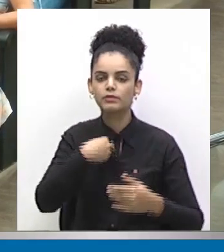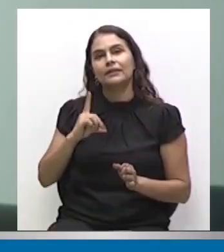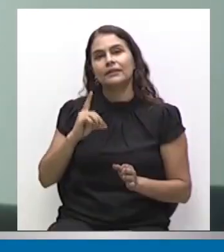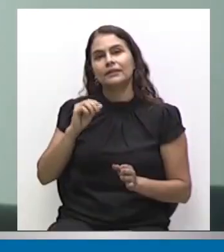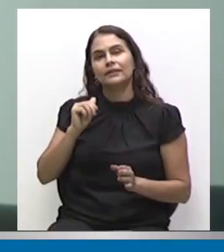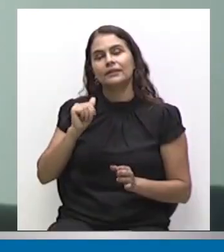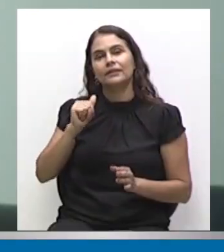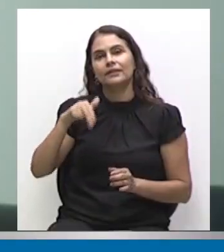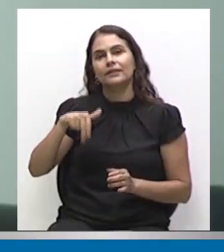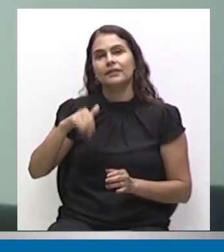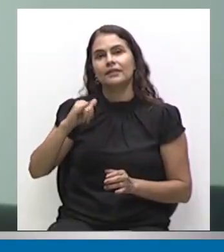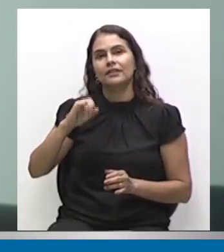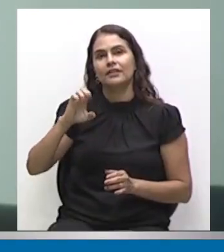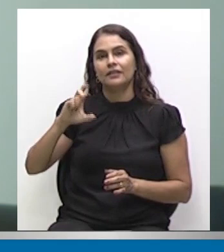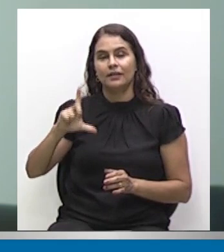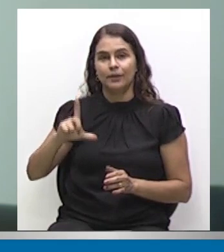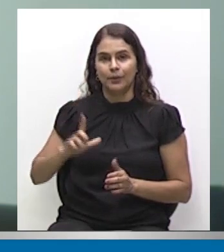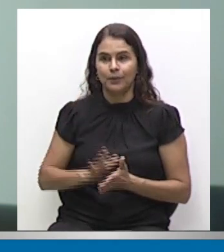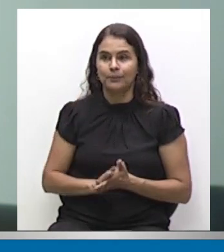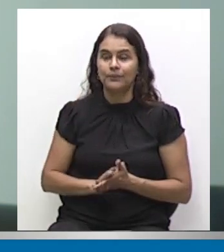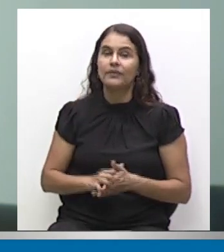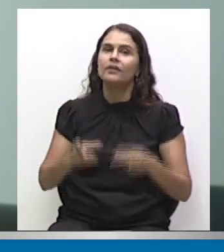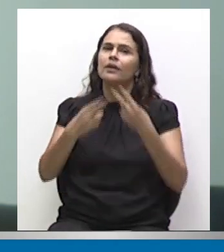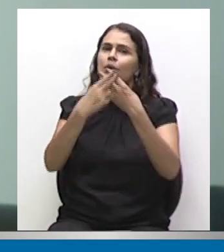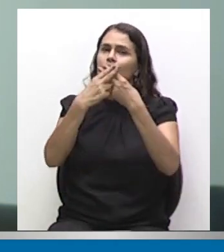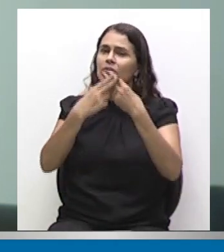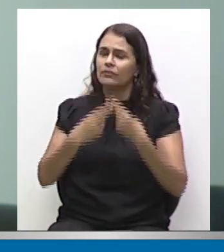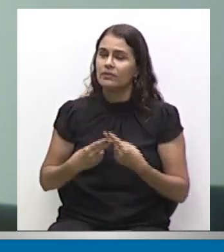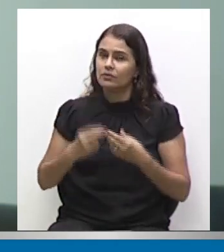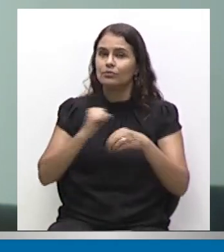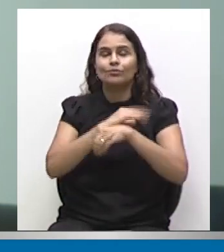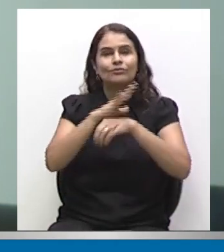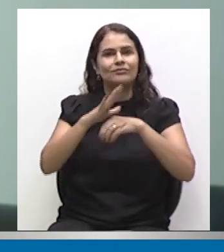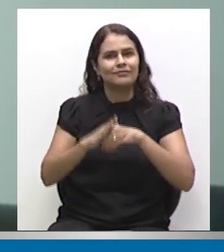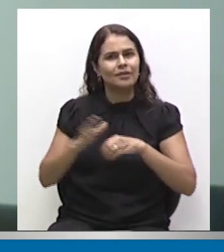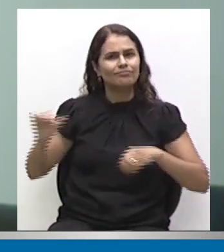E a Universidade de Montes Claros, ela é tão importante,